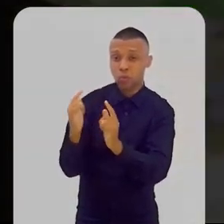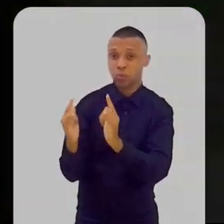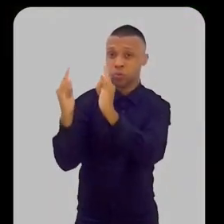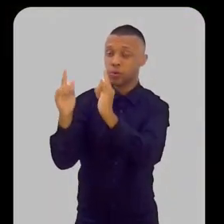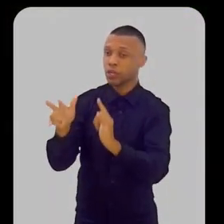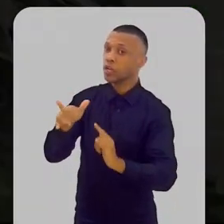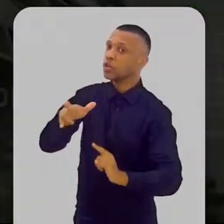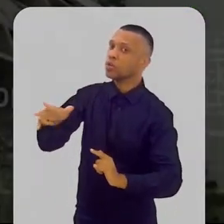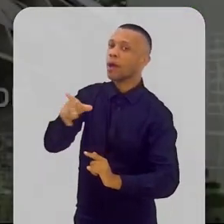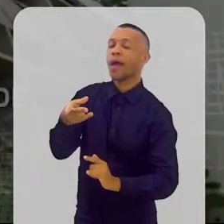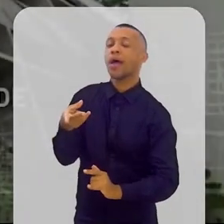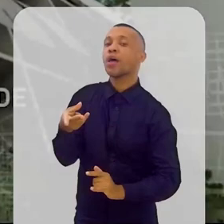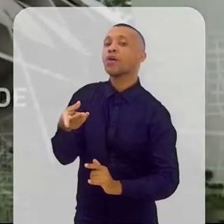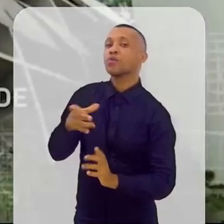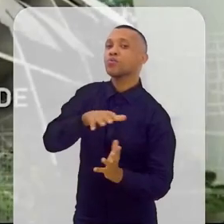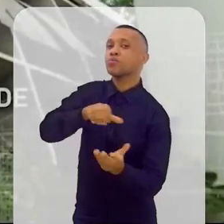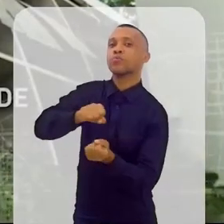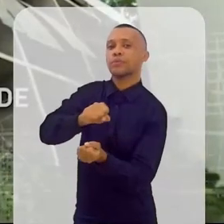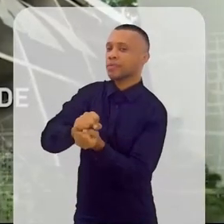sustentável.